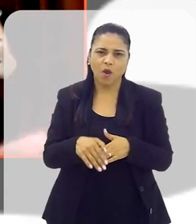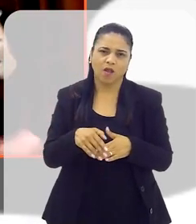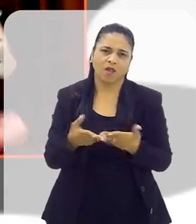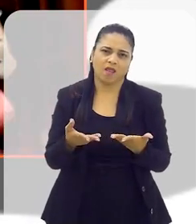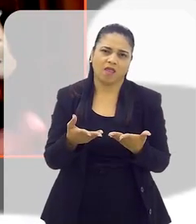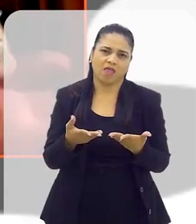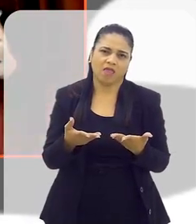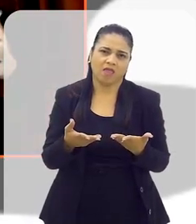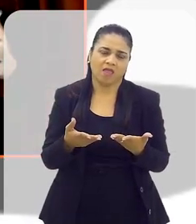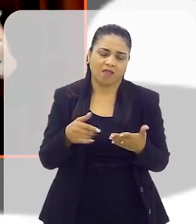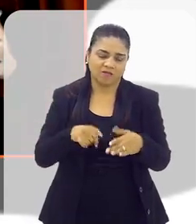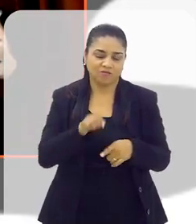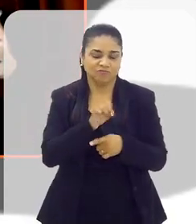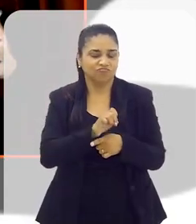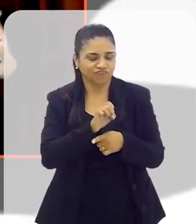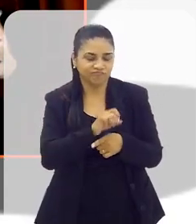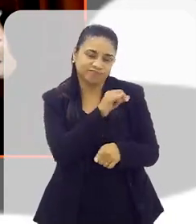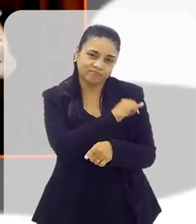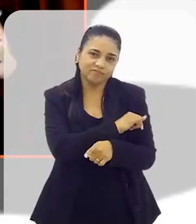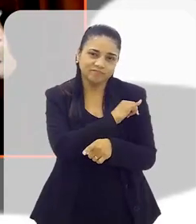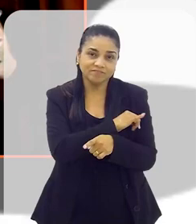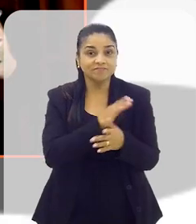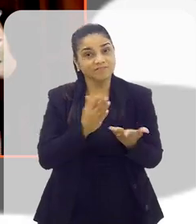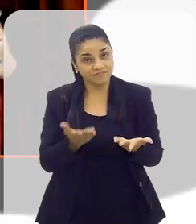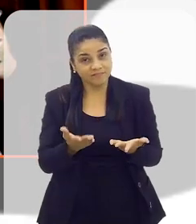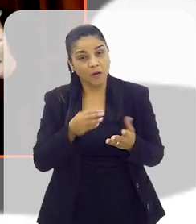eles chegam aqui e acabam, na realidade,